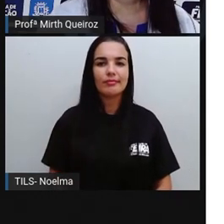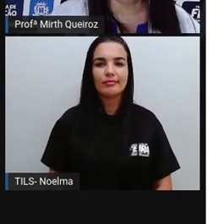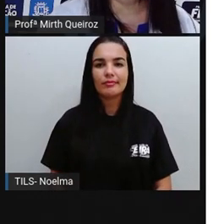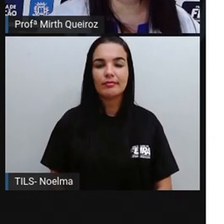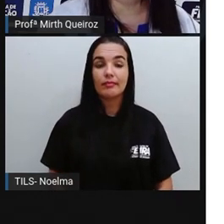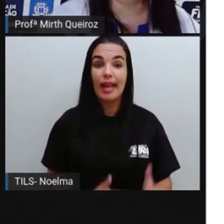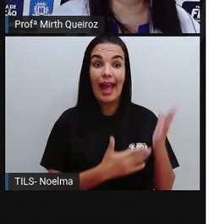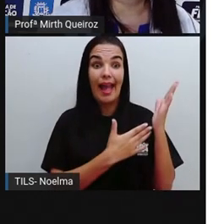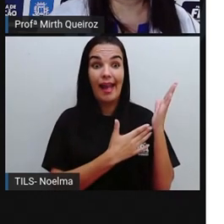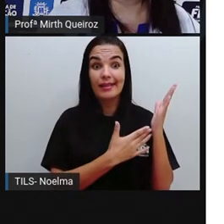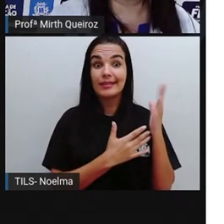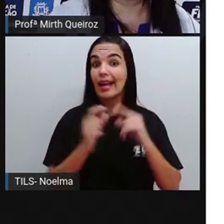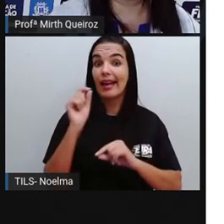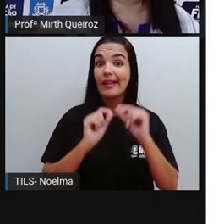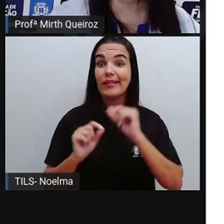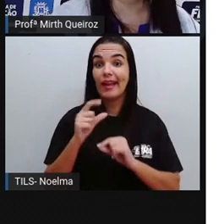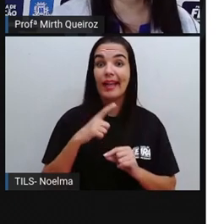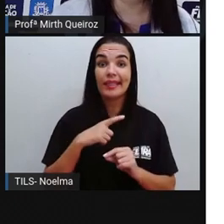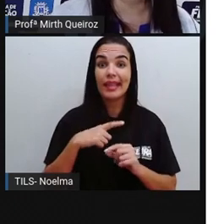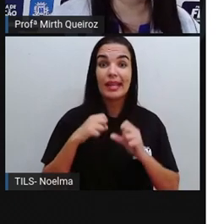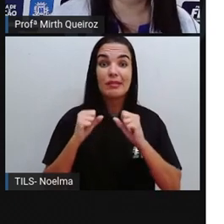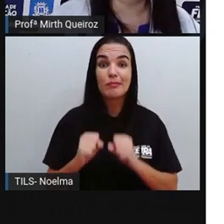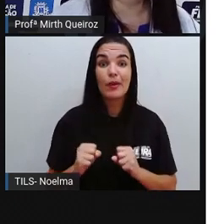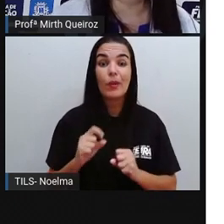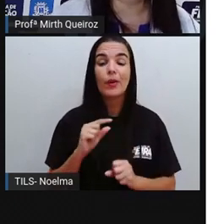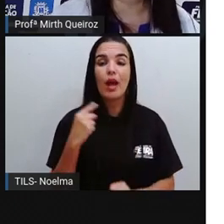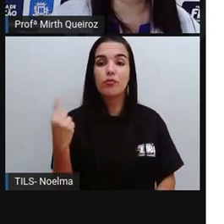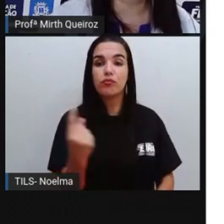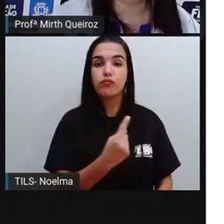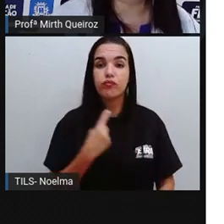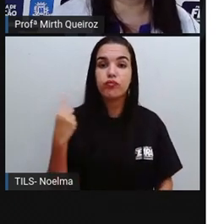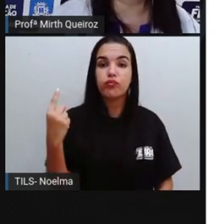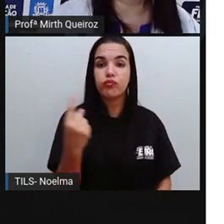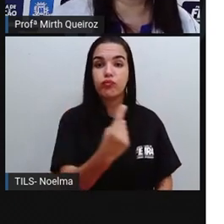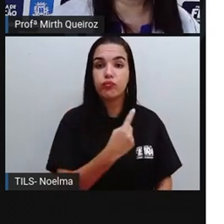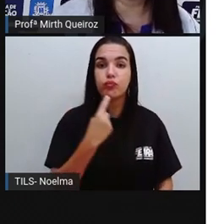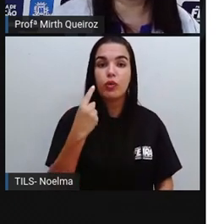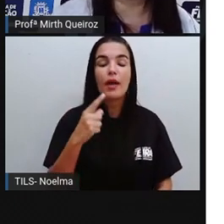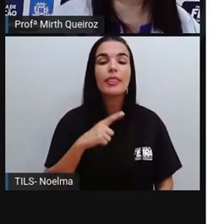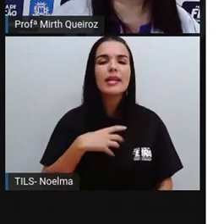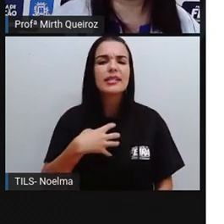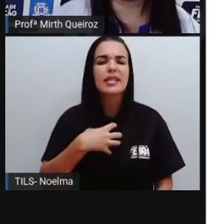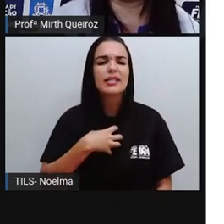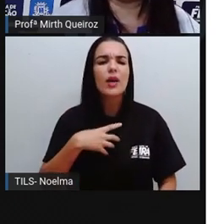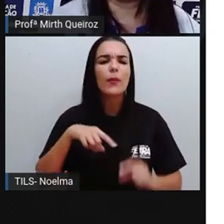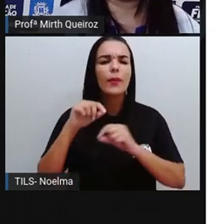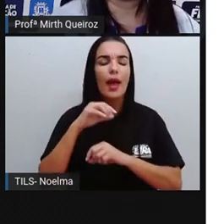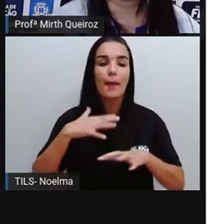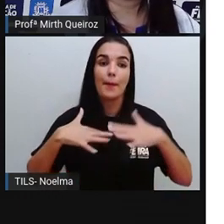Aqui nós temos linhas espiraladas que vai transmitir a sensação de movimento.